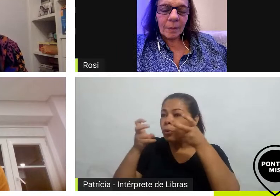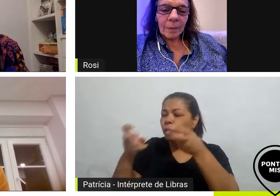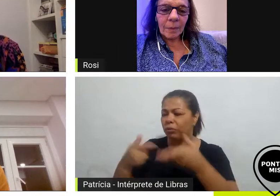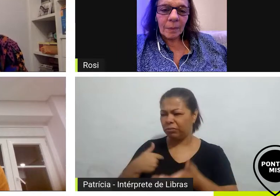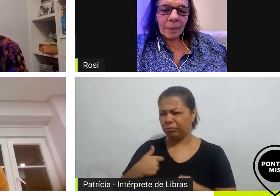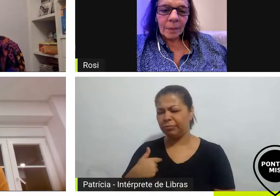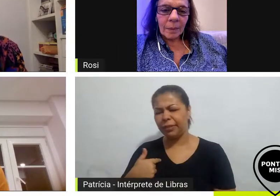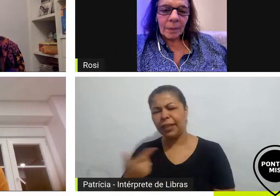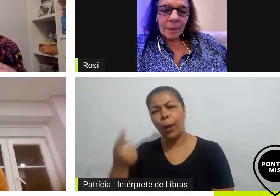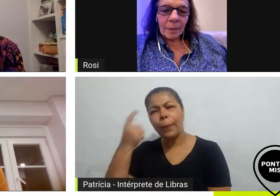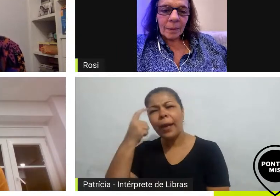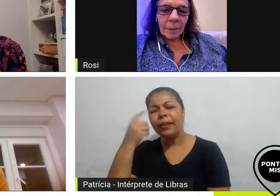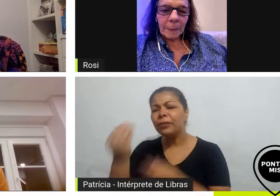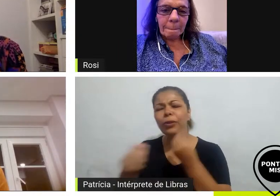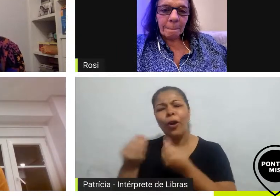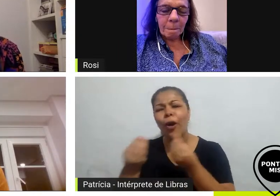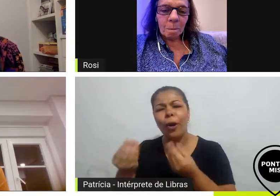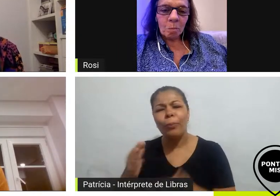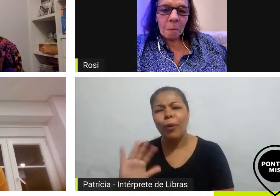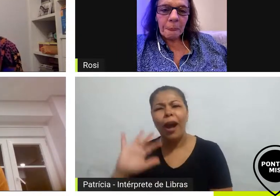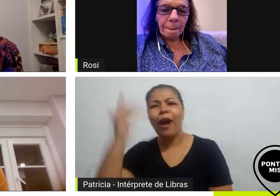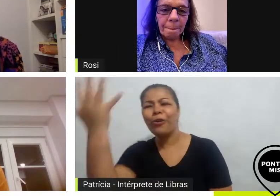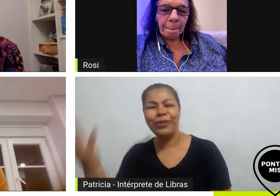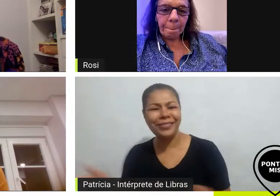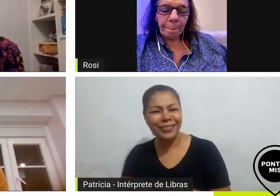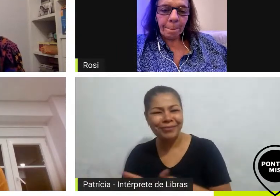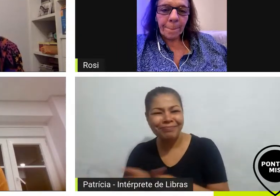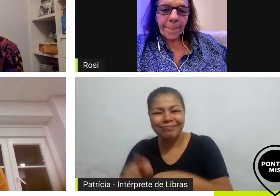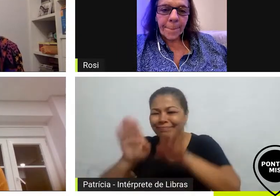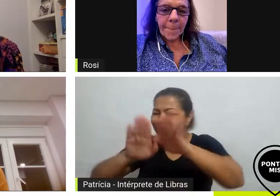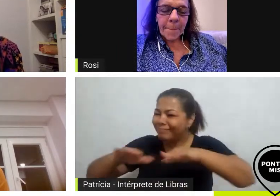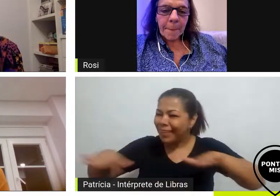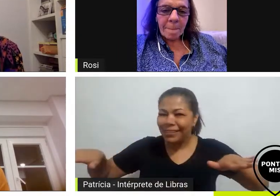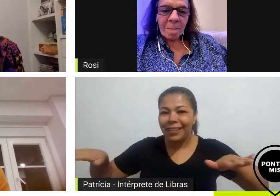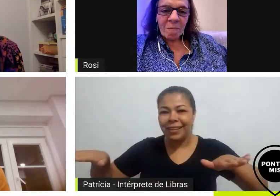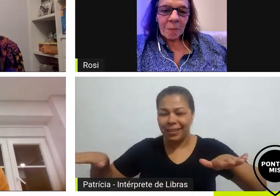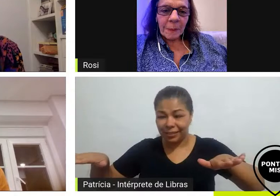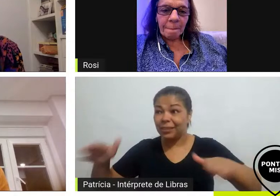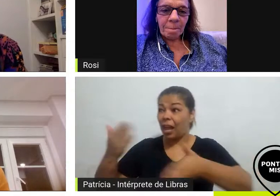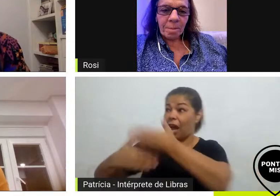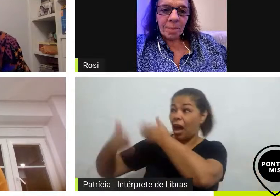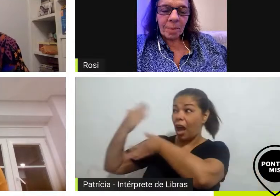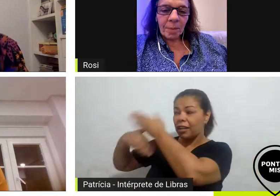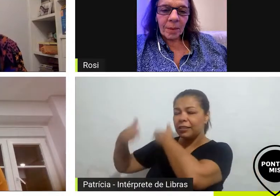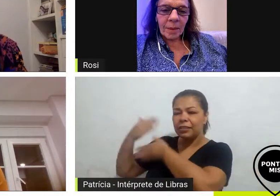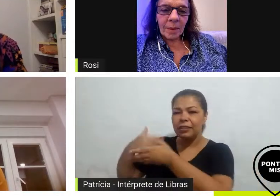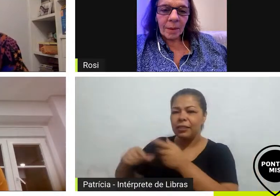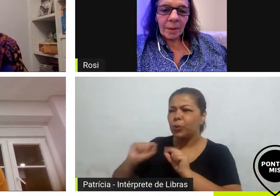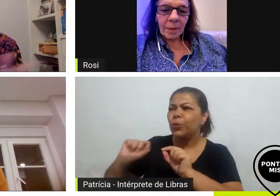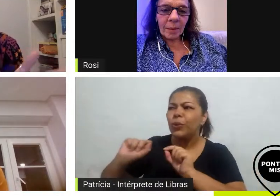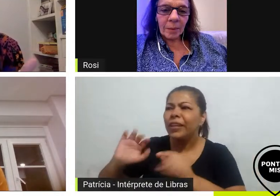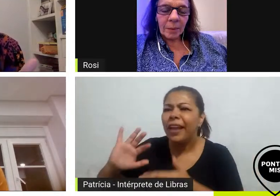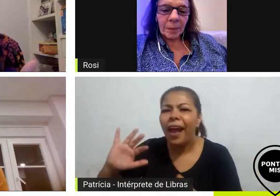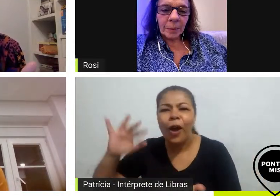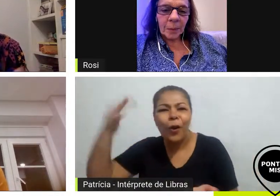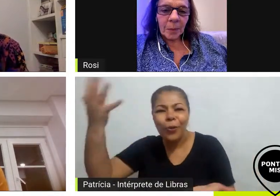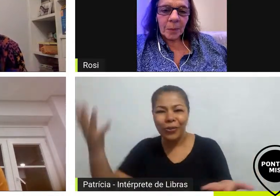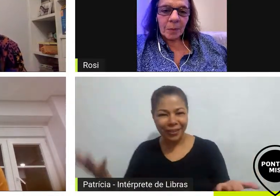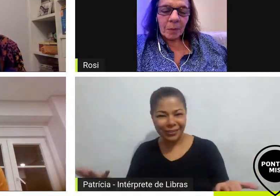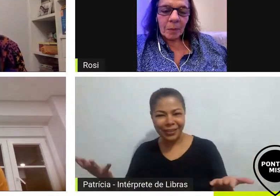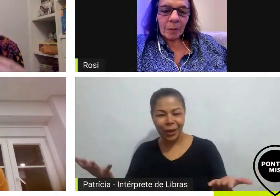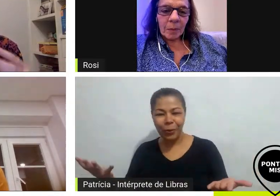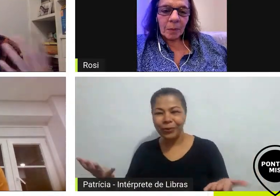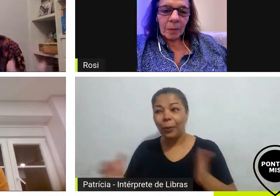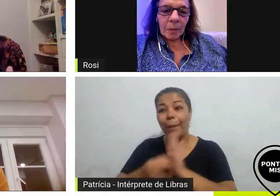com essa programação infantil-juvenil que era tão educativa e tão criativa o que que na opinião de vocês